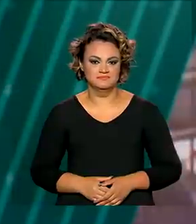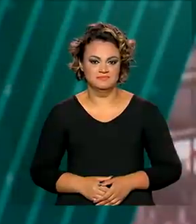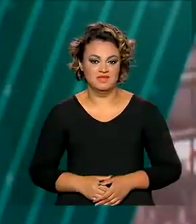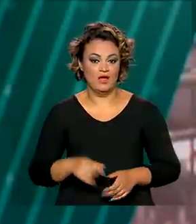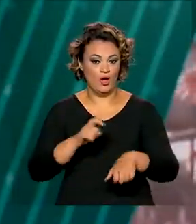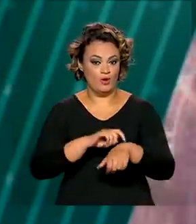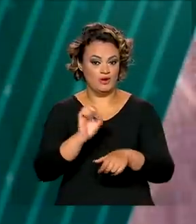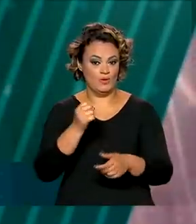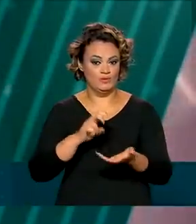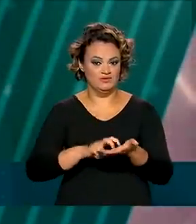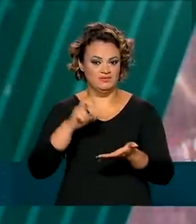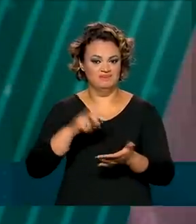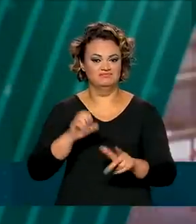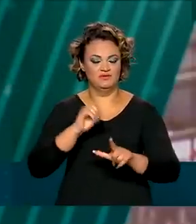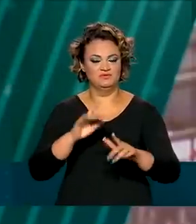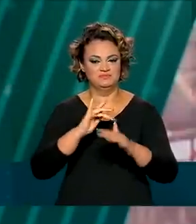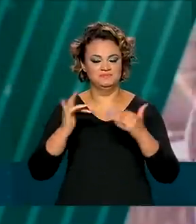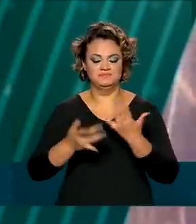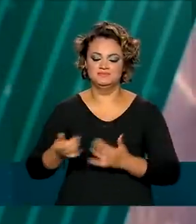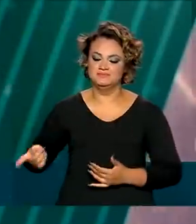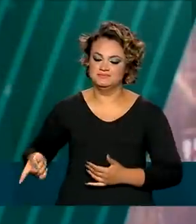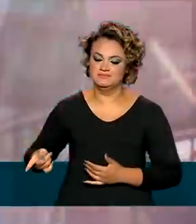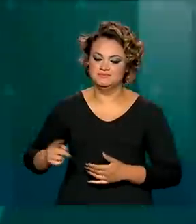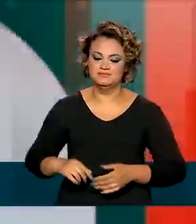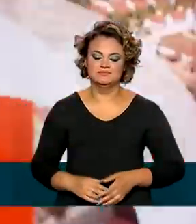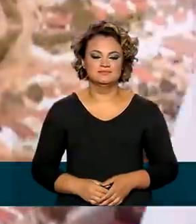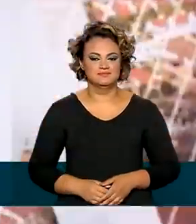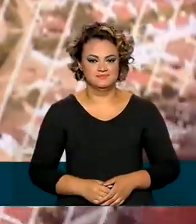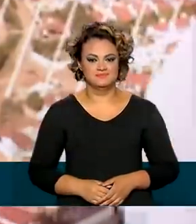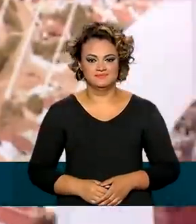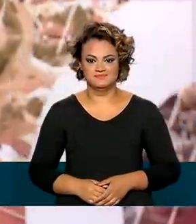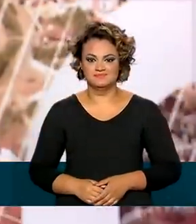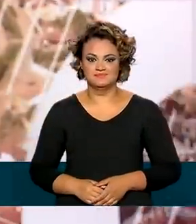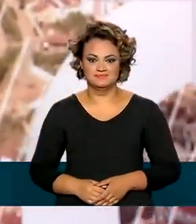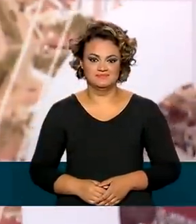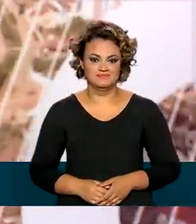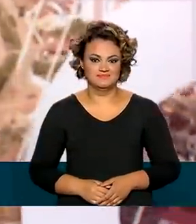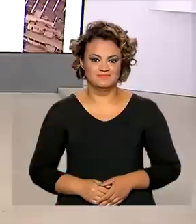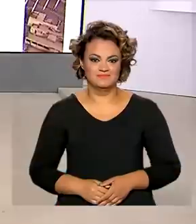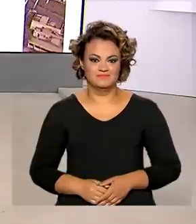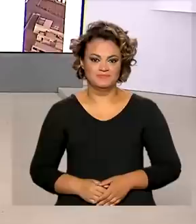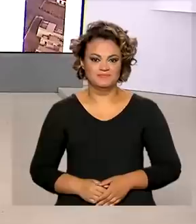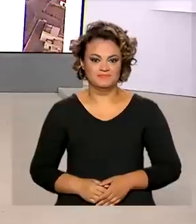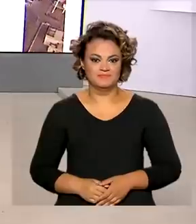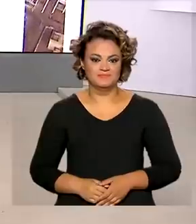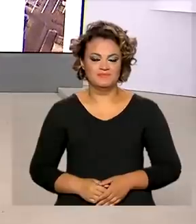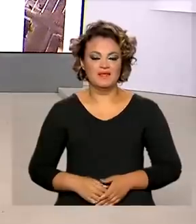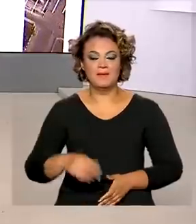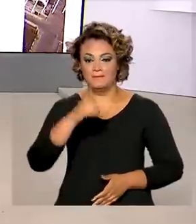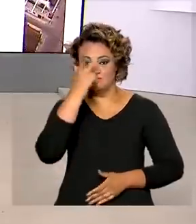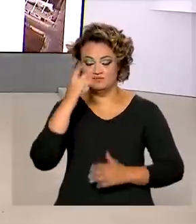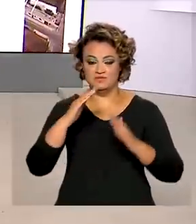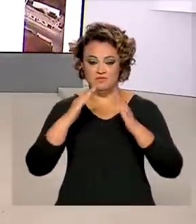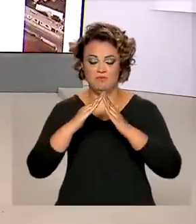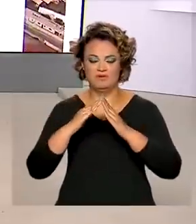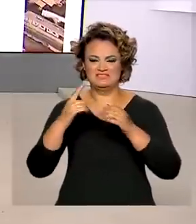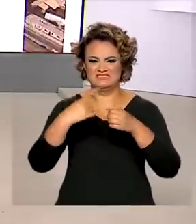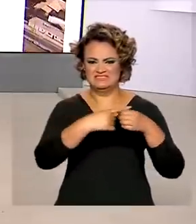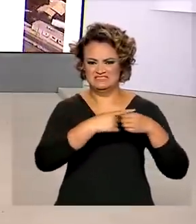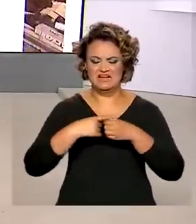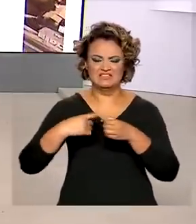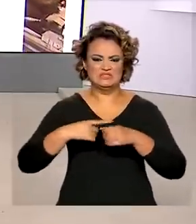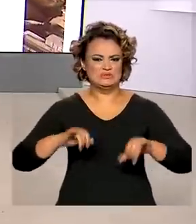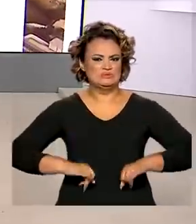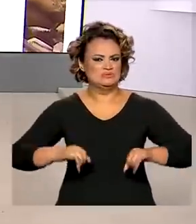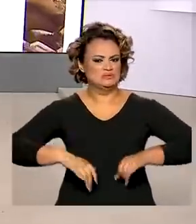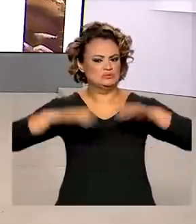São 8 horas da manhã. Estamos ao vivo também pelas redes sociais. Moradores de cidades afetadas